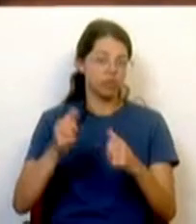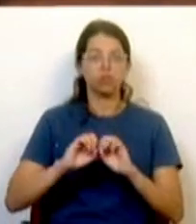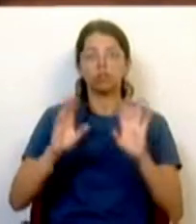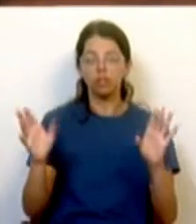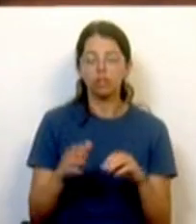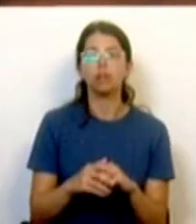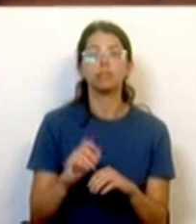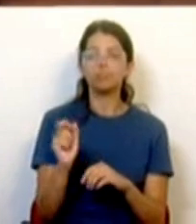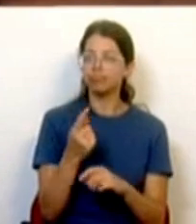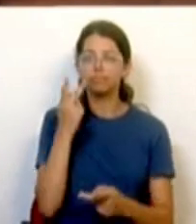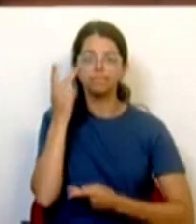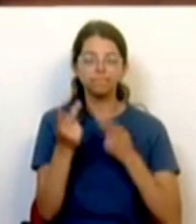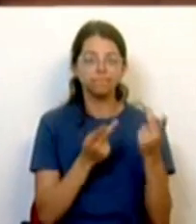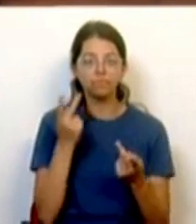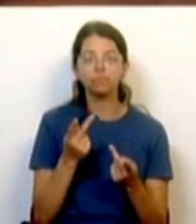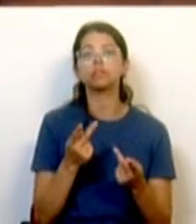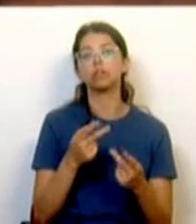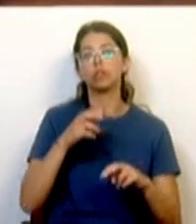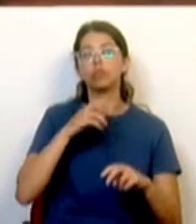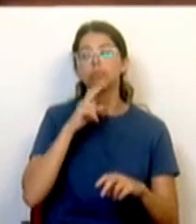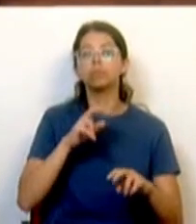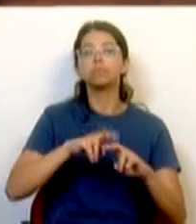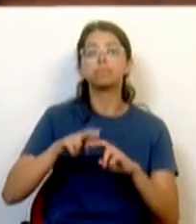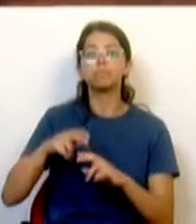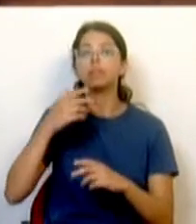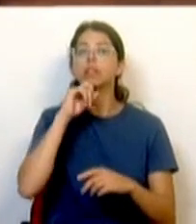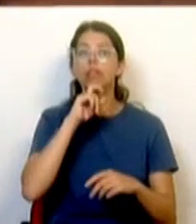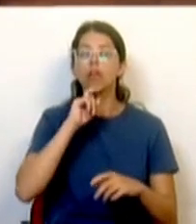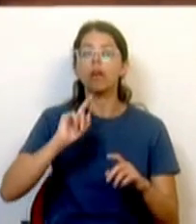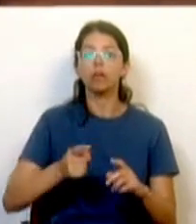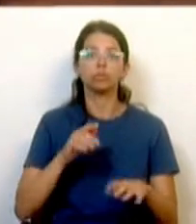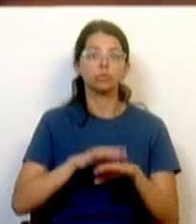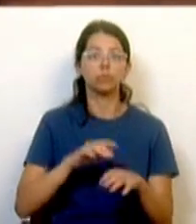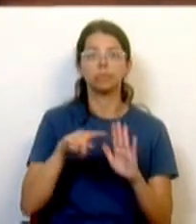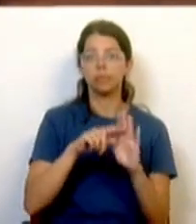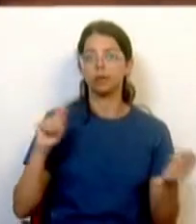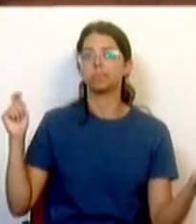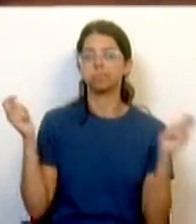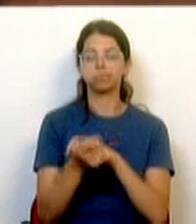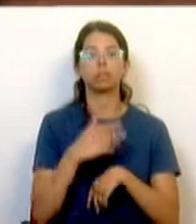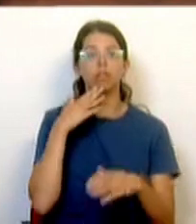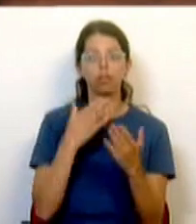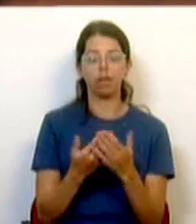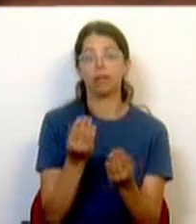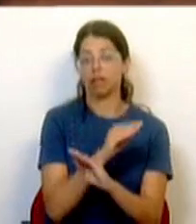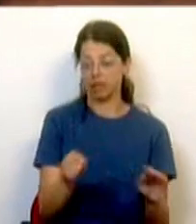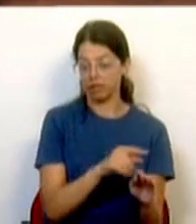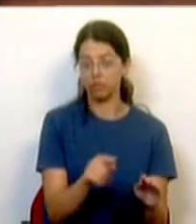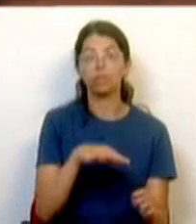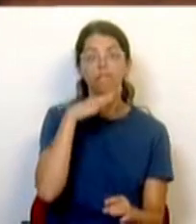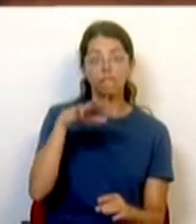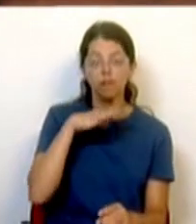e acelerando neste momento a capacidade de resposta de uma medida que é mesmo transformadora das crianças, das